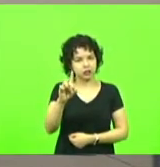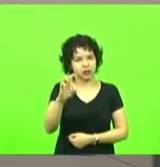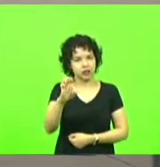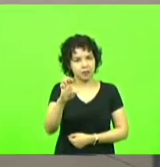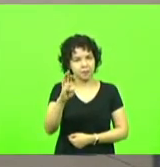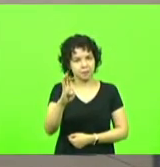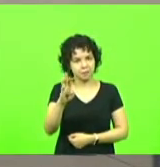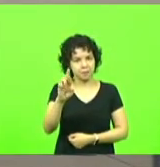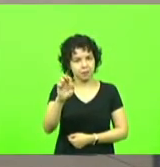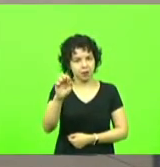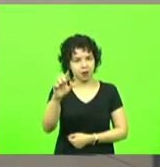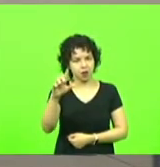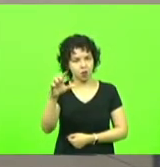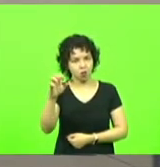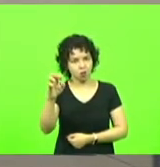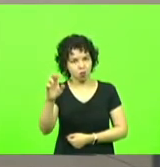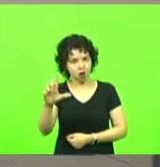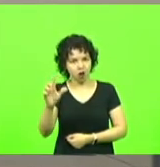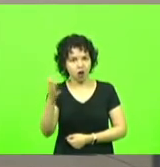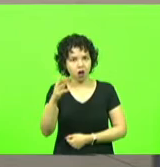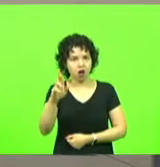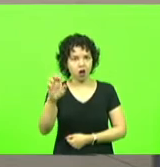em discussão